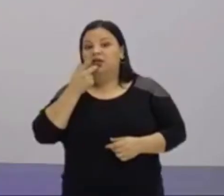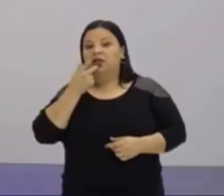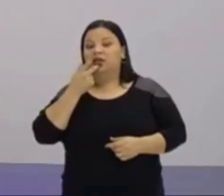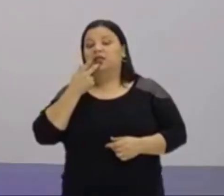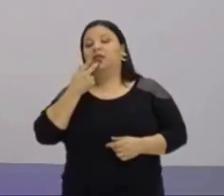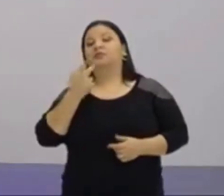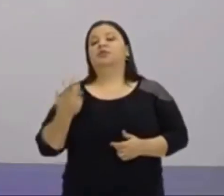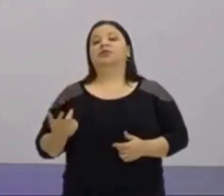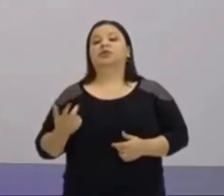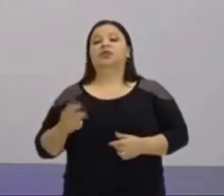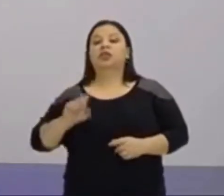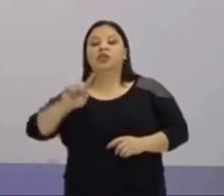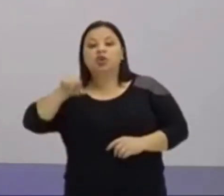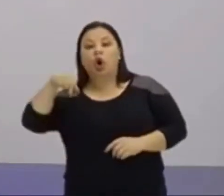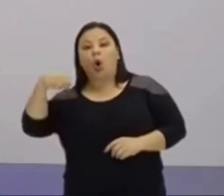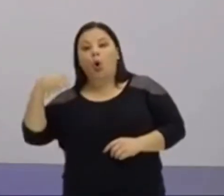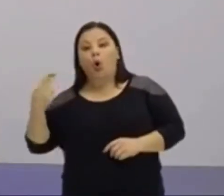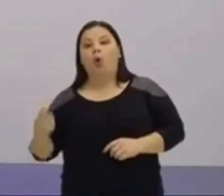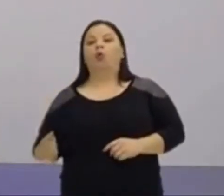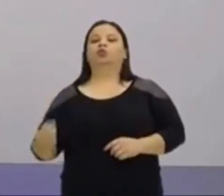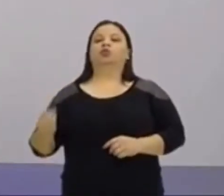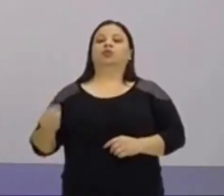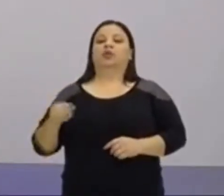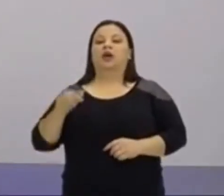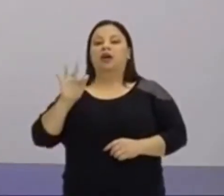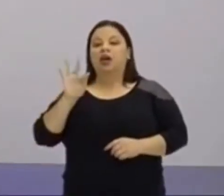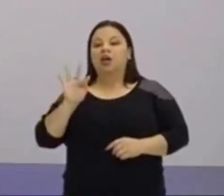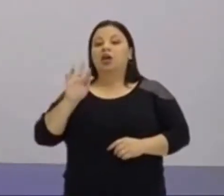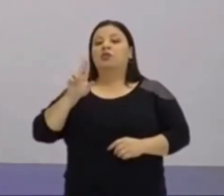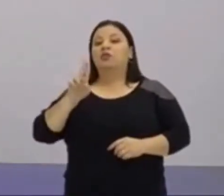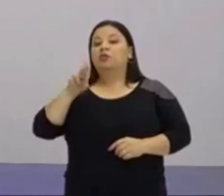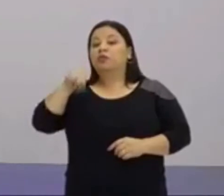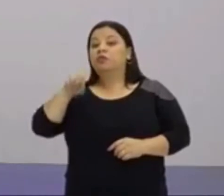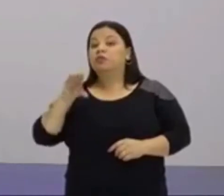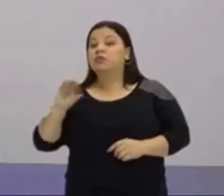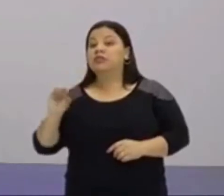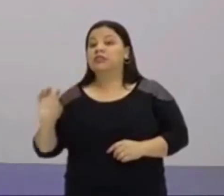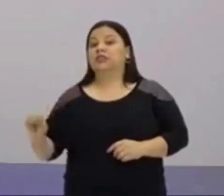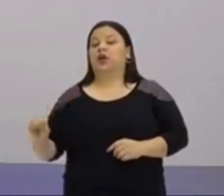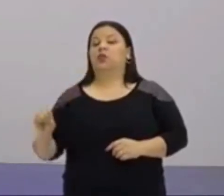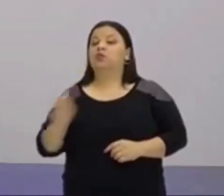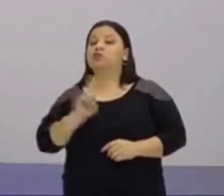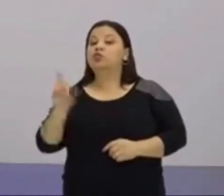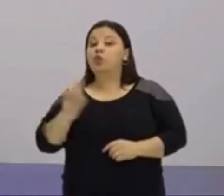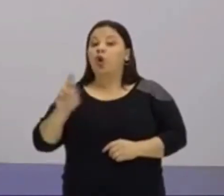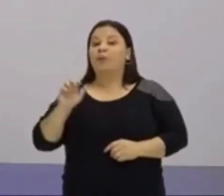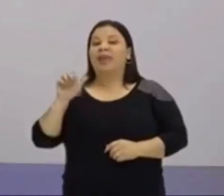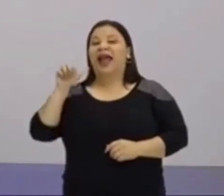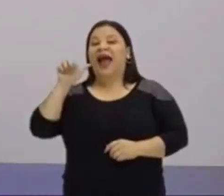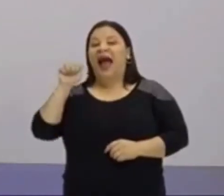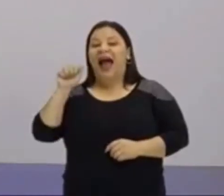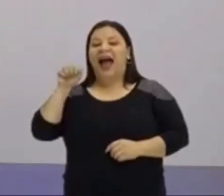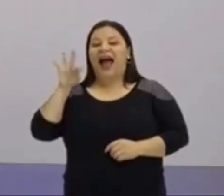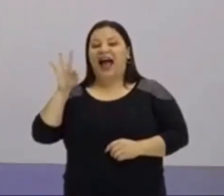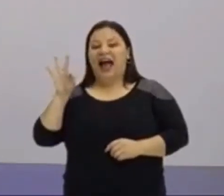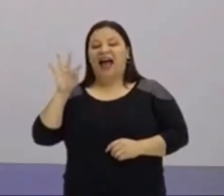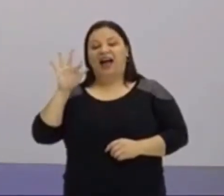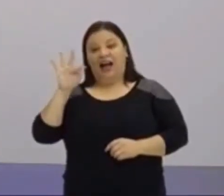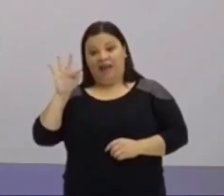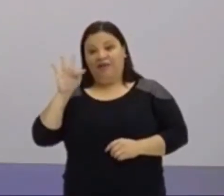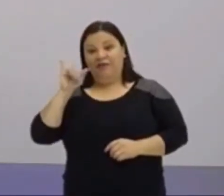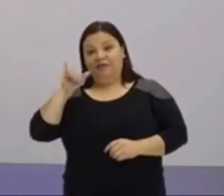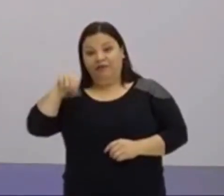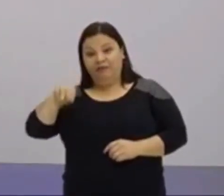essa responsabilidade de cortar o eixo Y era o B. Só que se tu lembrares aí, o B, na função